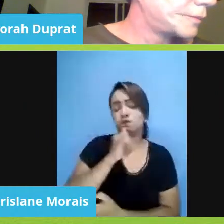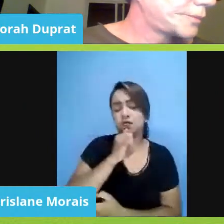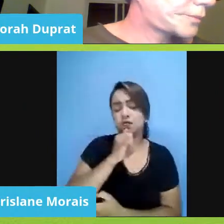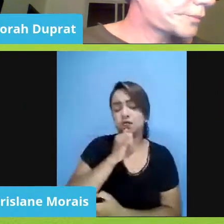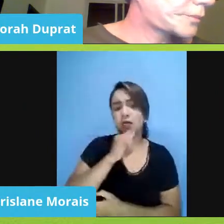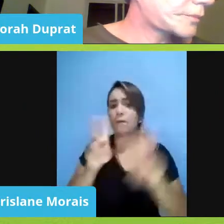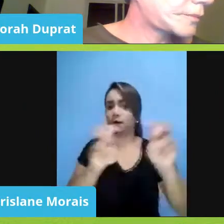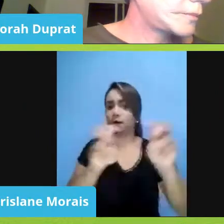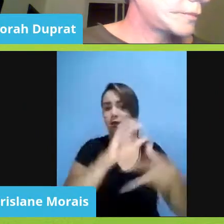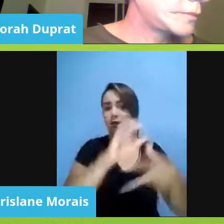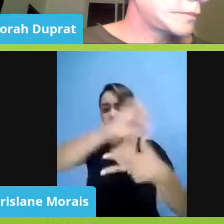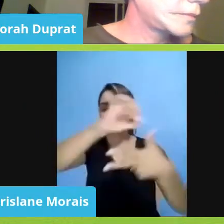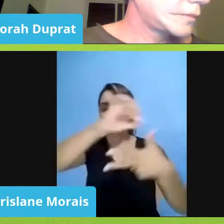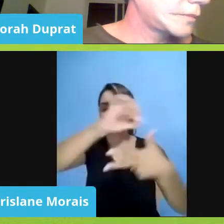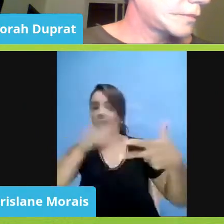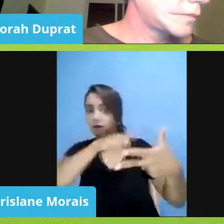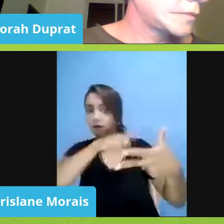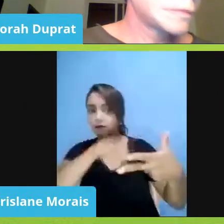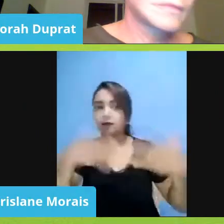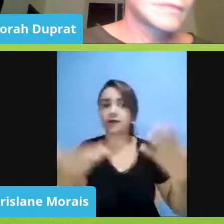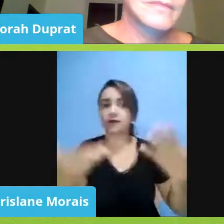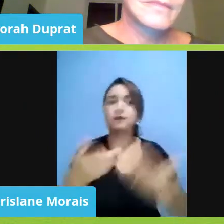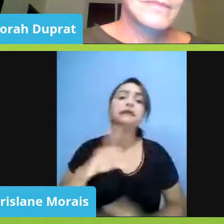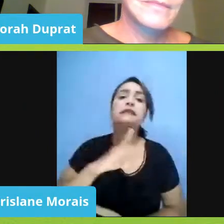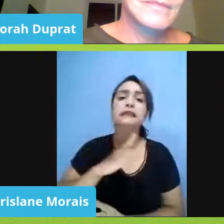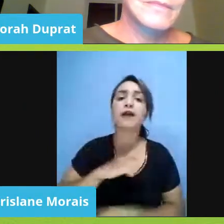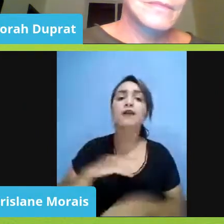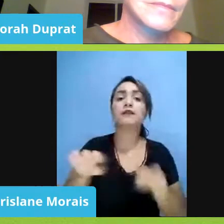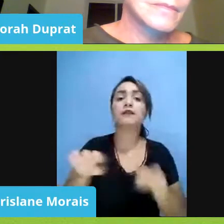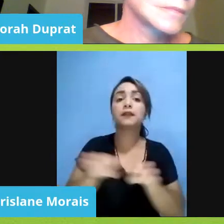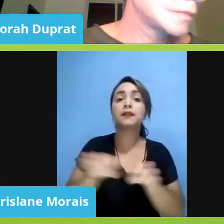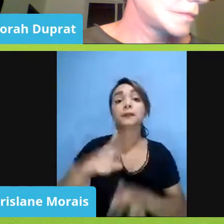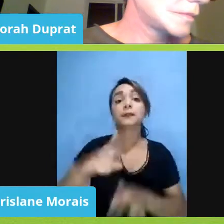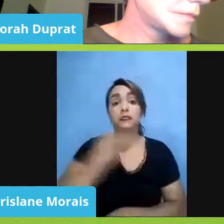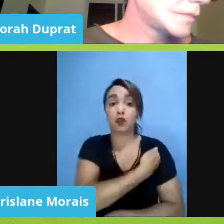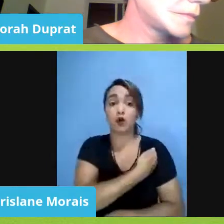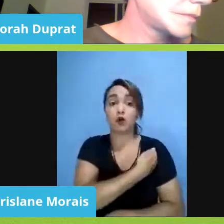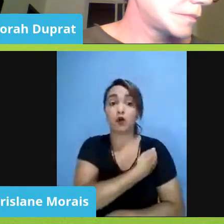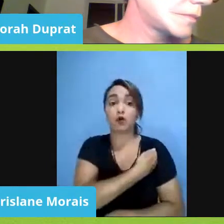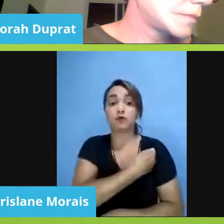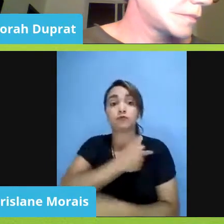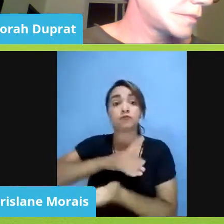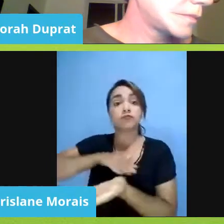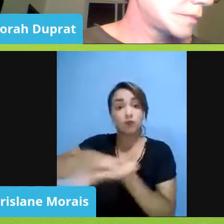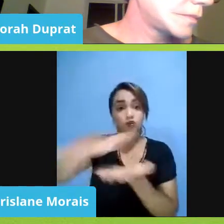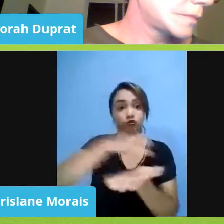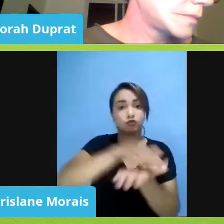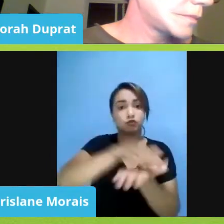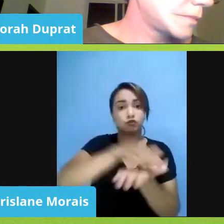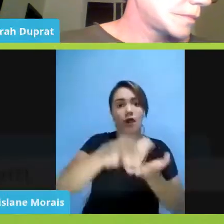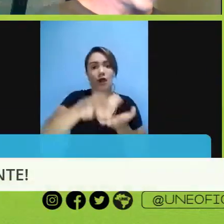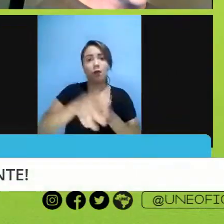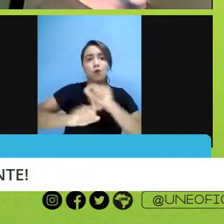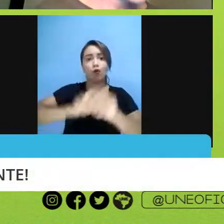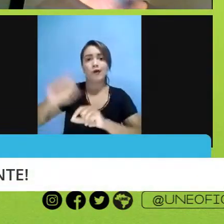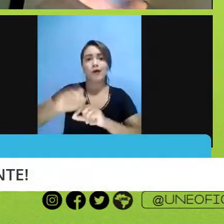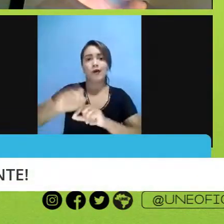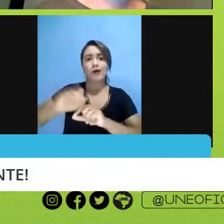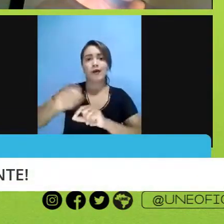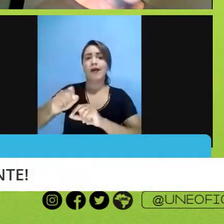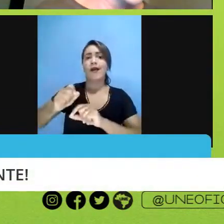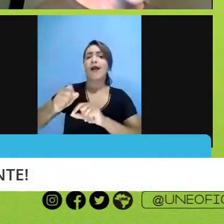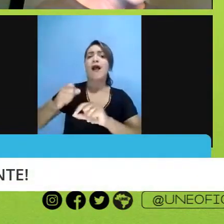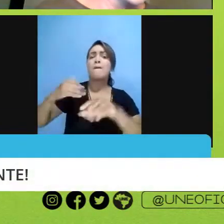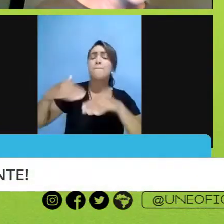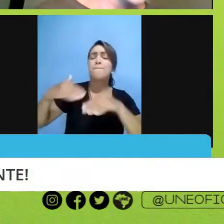E que teve aí também, nós, inclusive, publicamos a manifestação da Procuradoria Federal dos Direitos do